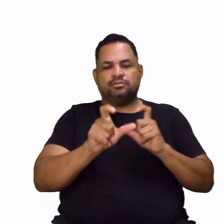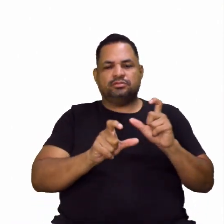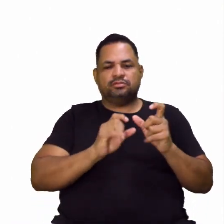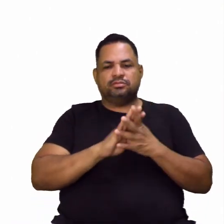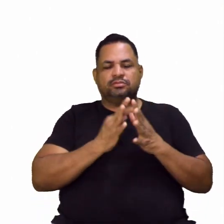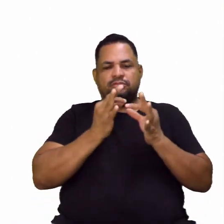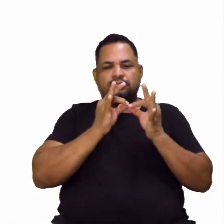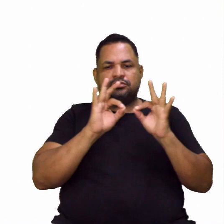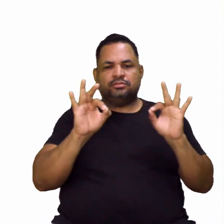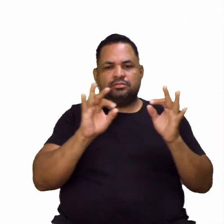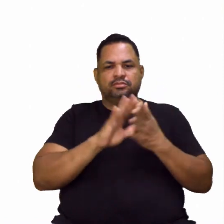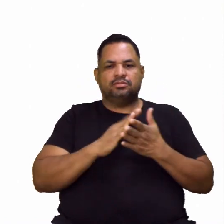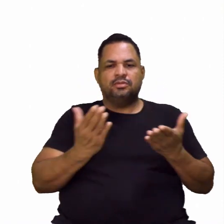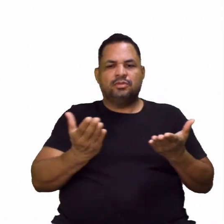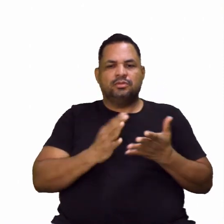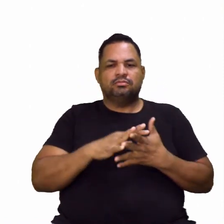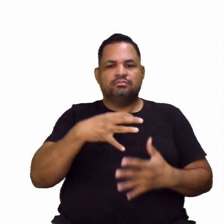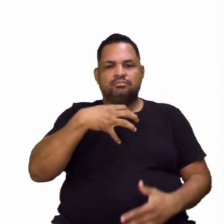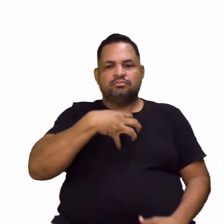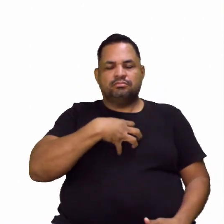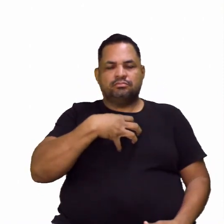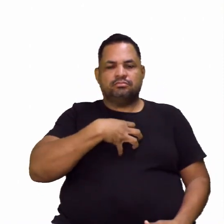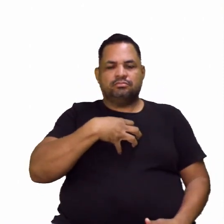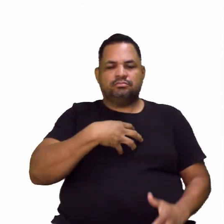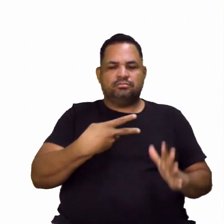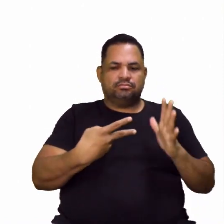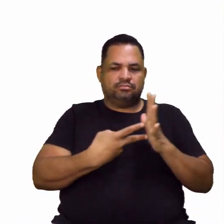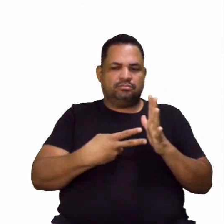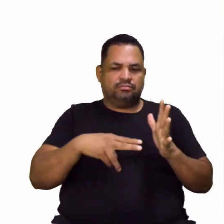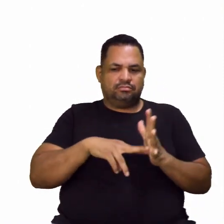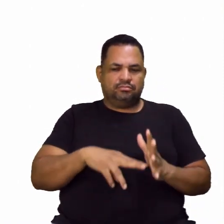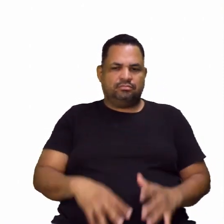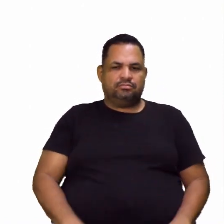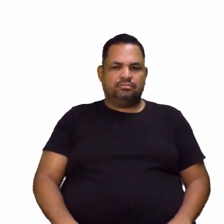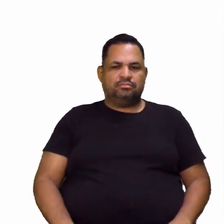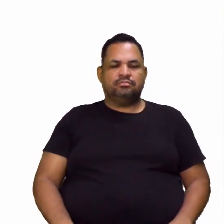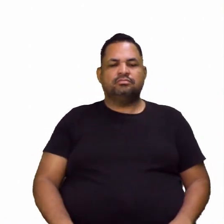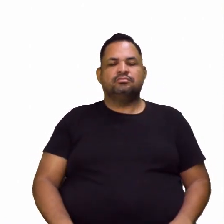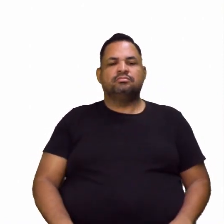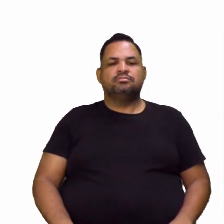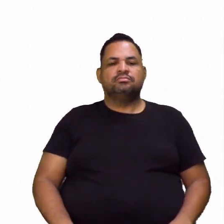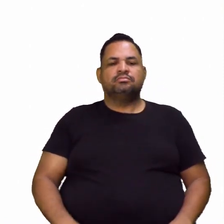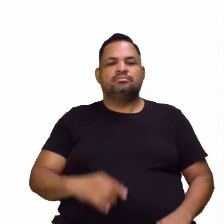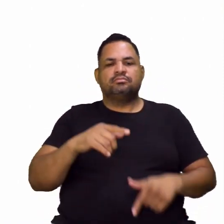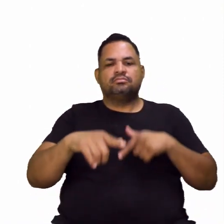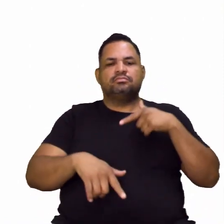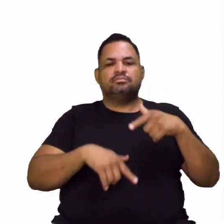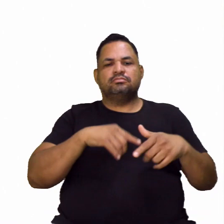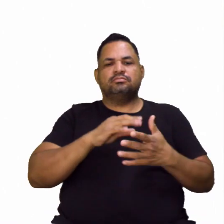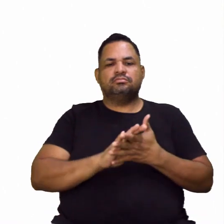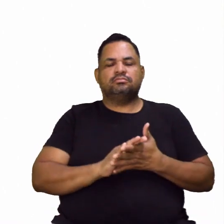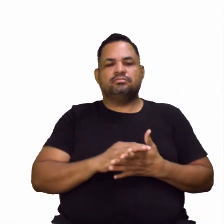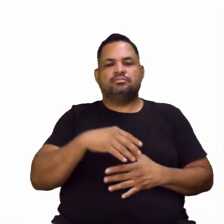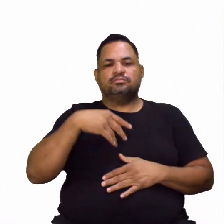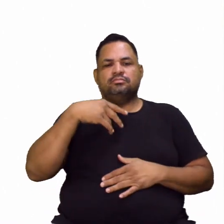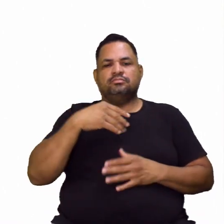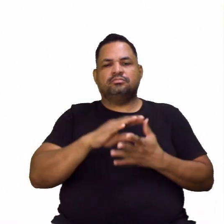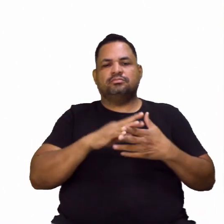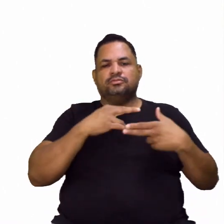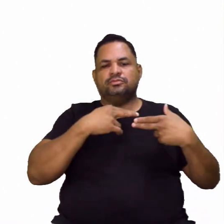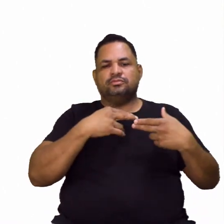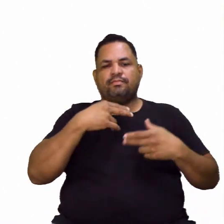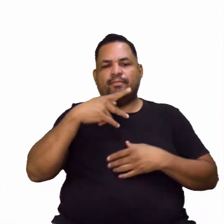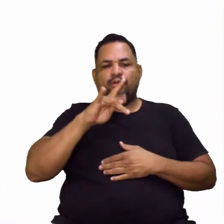a sintaxe agora chegou a vez de quem? Dela, da semântica. E na semântica, trabalharemos, ok, a polissemia,